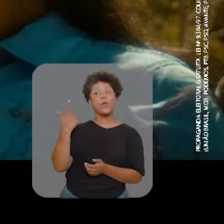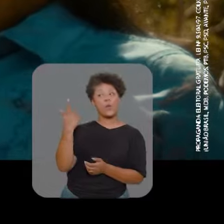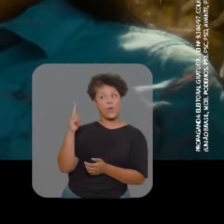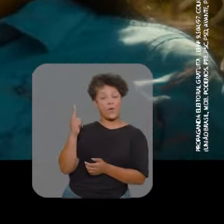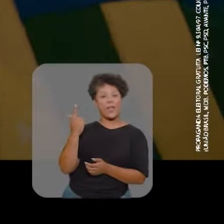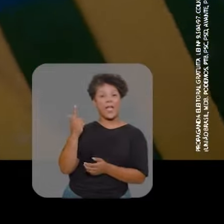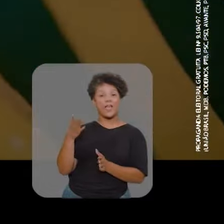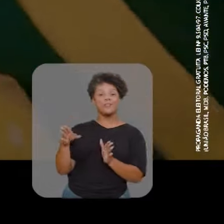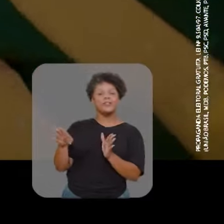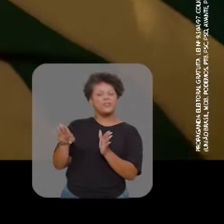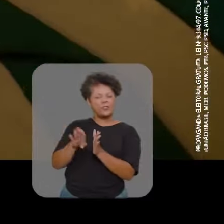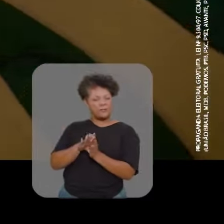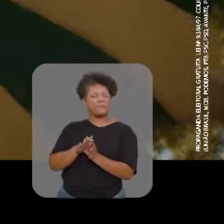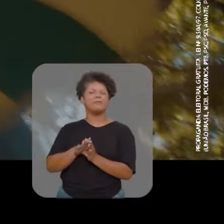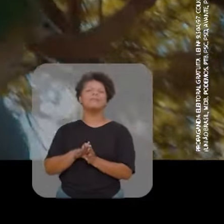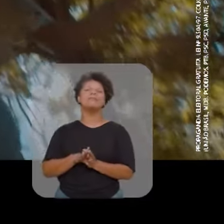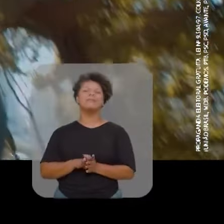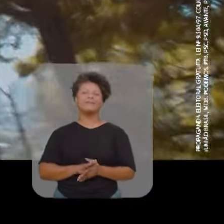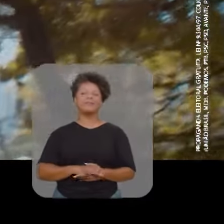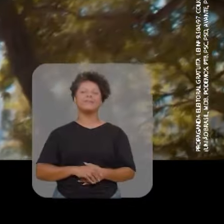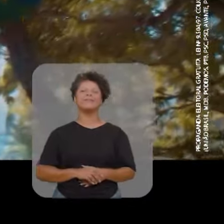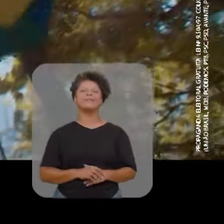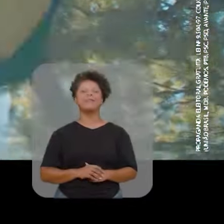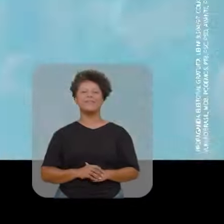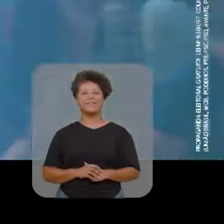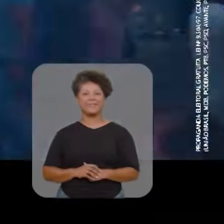Goiás chegou chegando, minha gente.